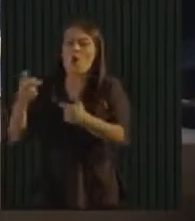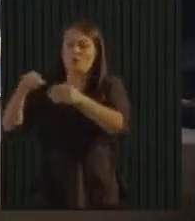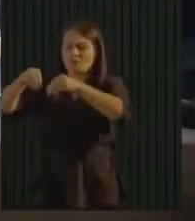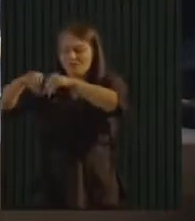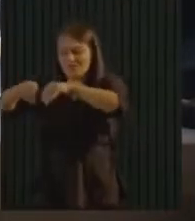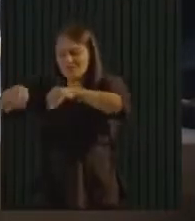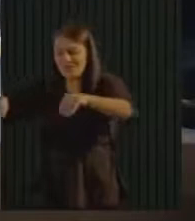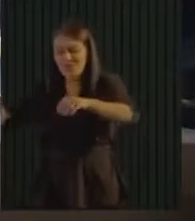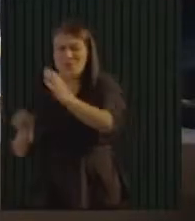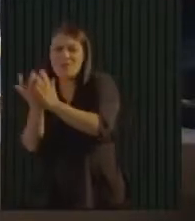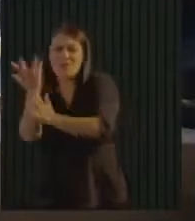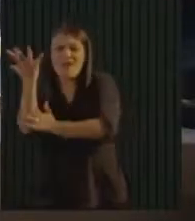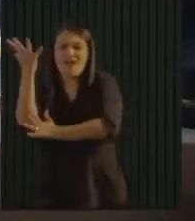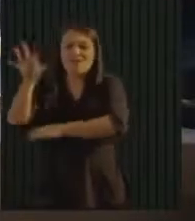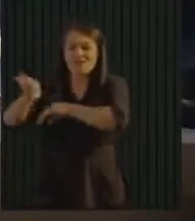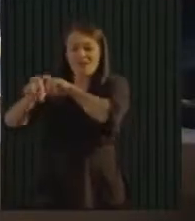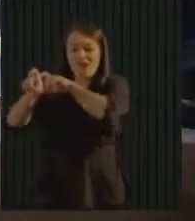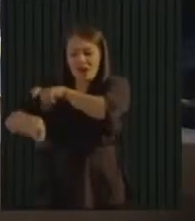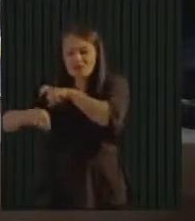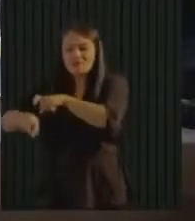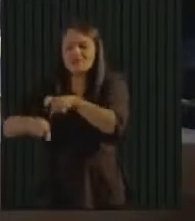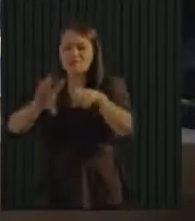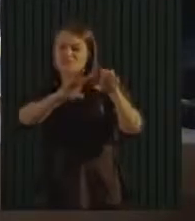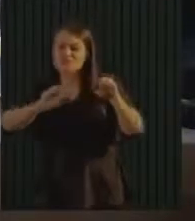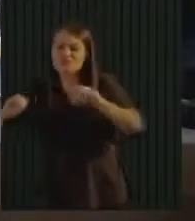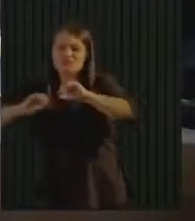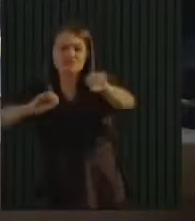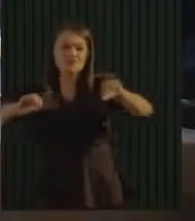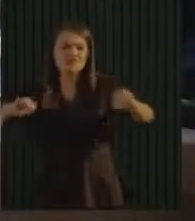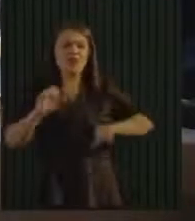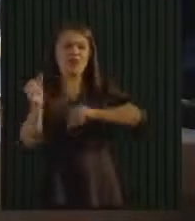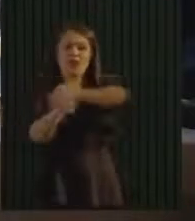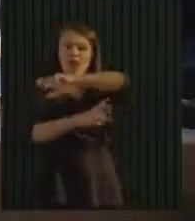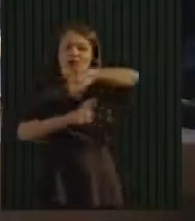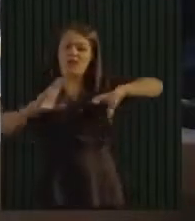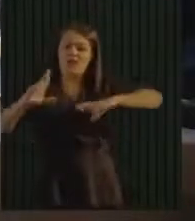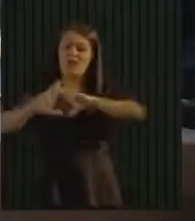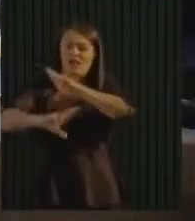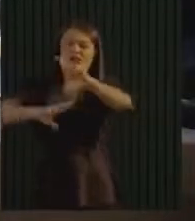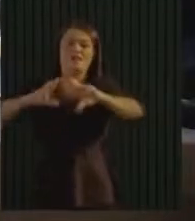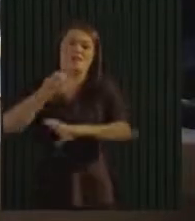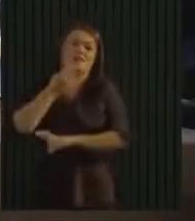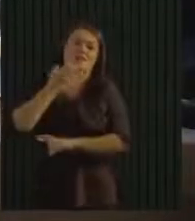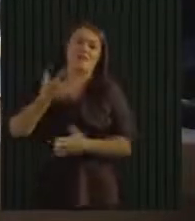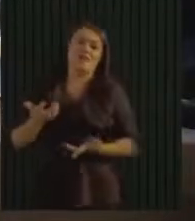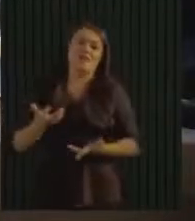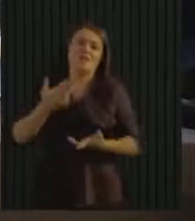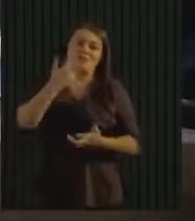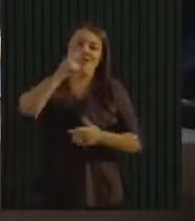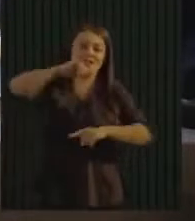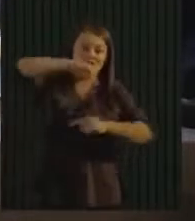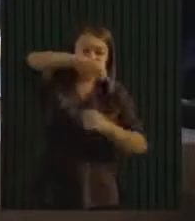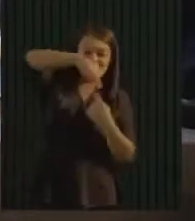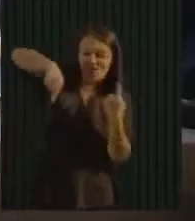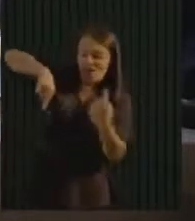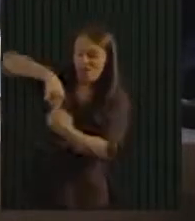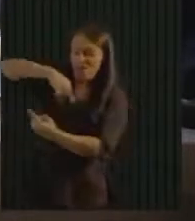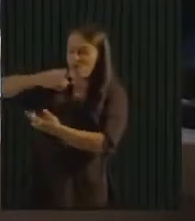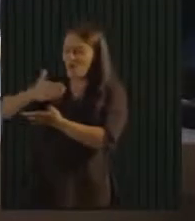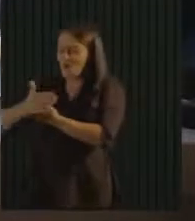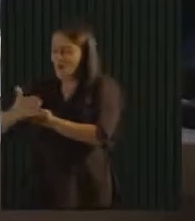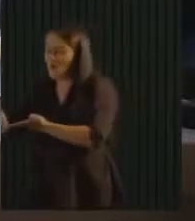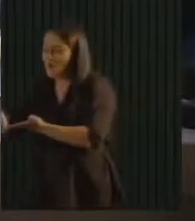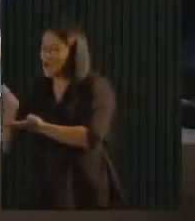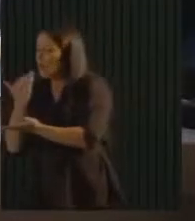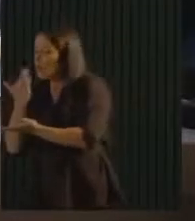Uma forma que fica fácil de identificar. Esse modelo de circular, e está lá em cima. O futuro é circular. O que é? Começa